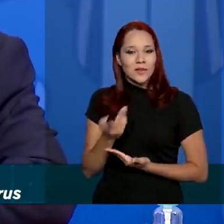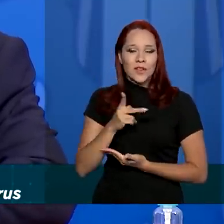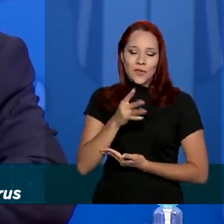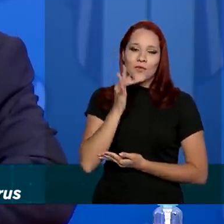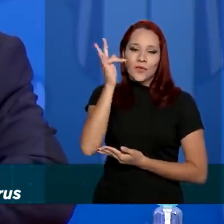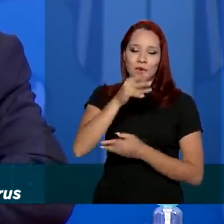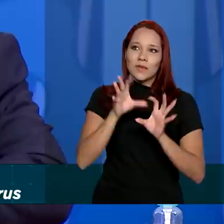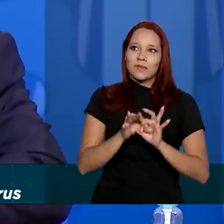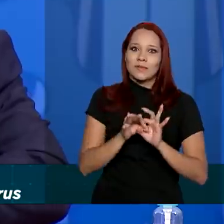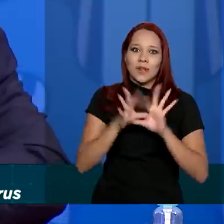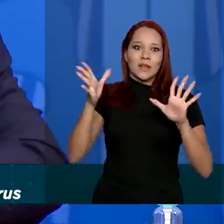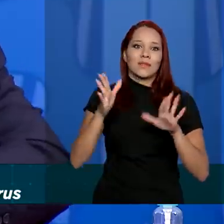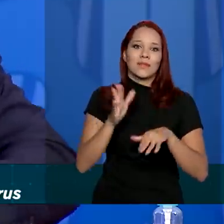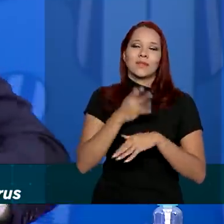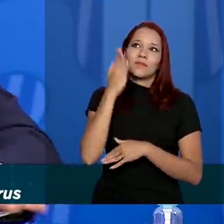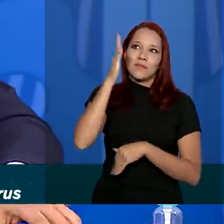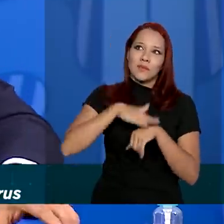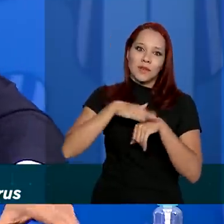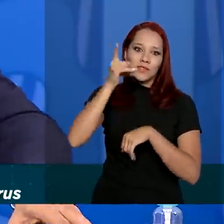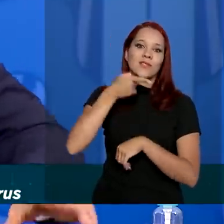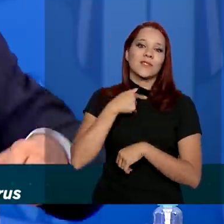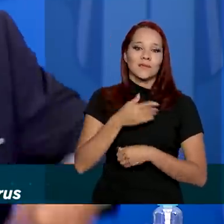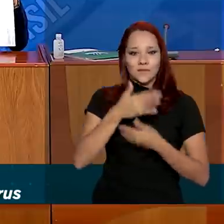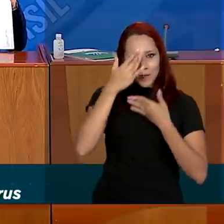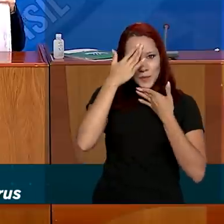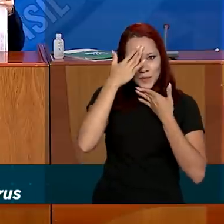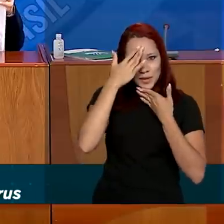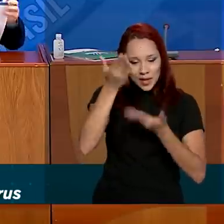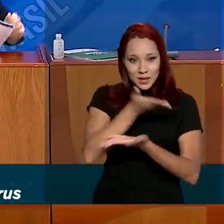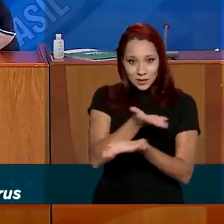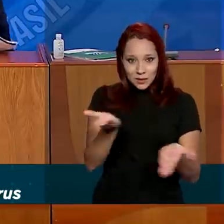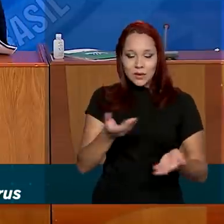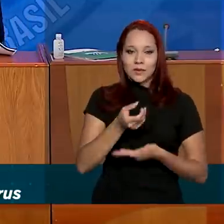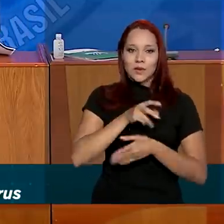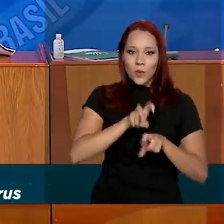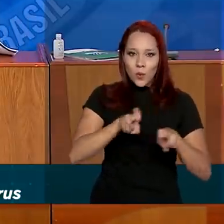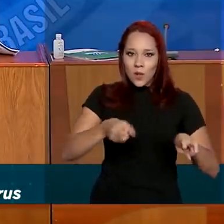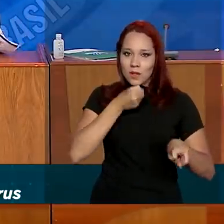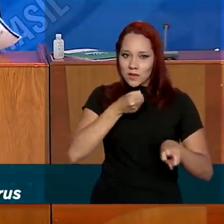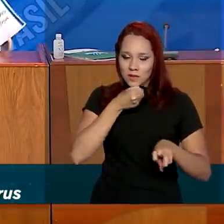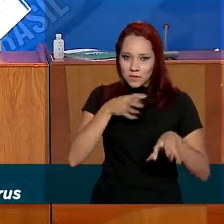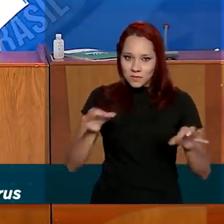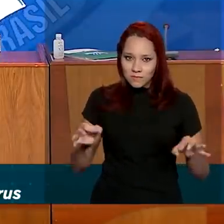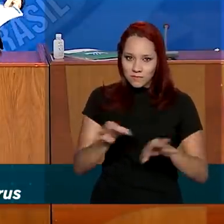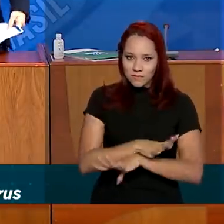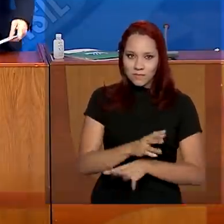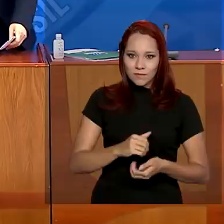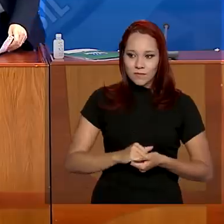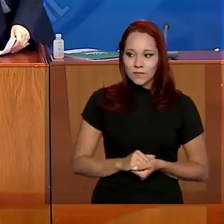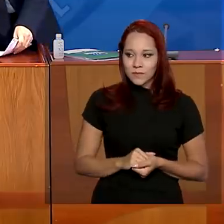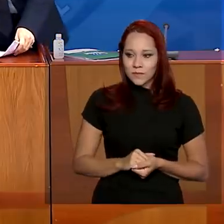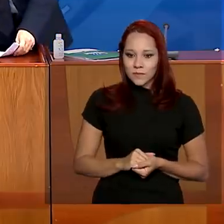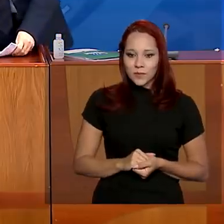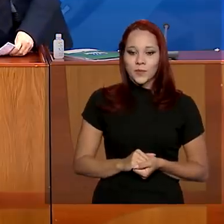livrar disso em breve, se Deus quiser. Obrigado. Obrigada a todos, está encerrada esta coletiva de imprensa.